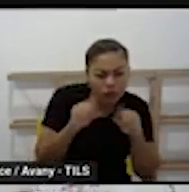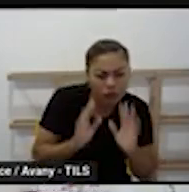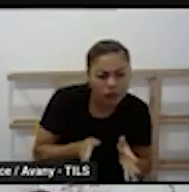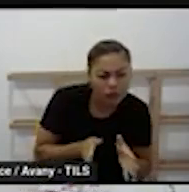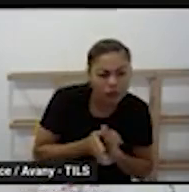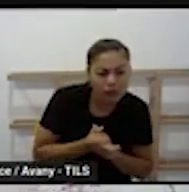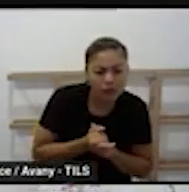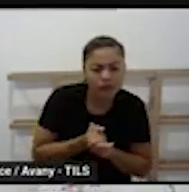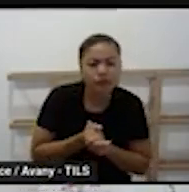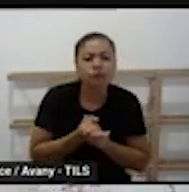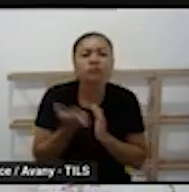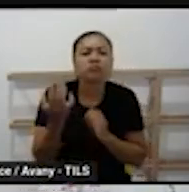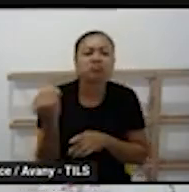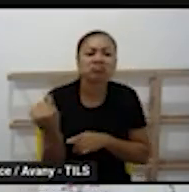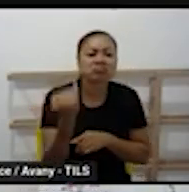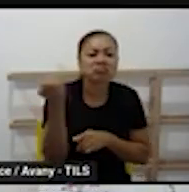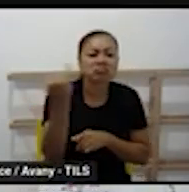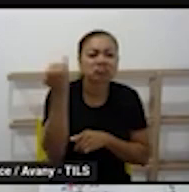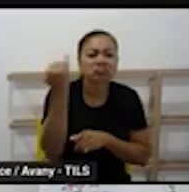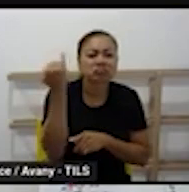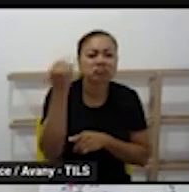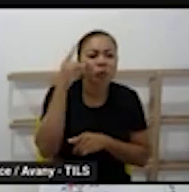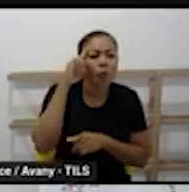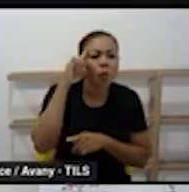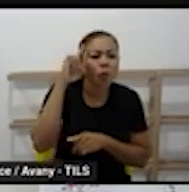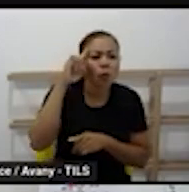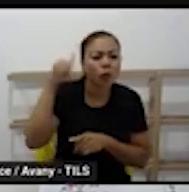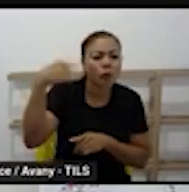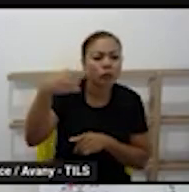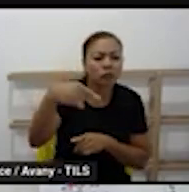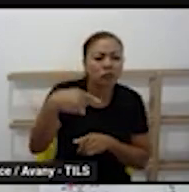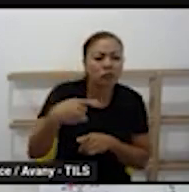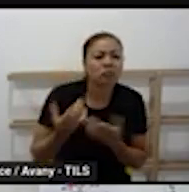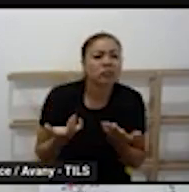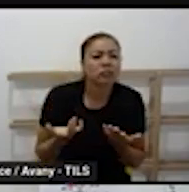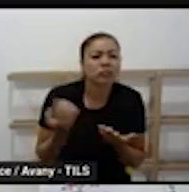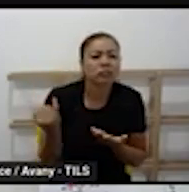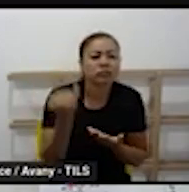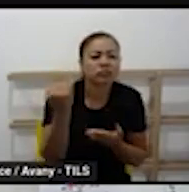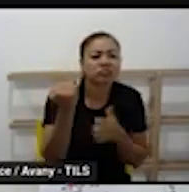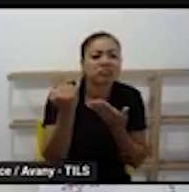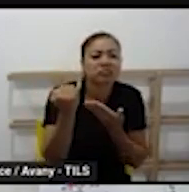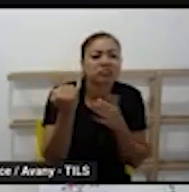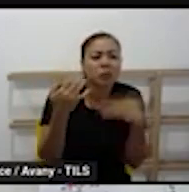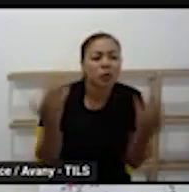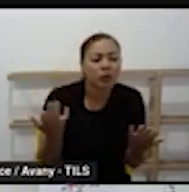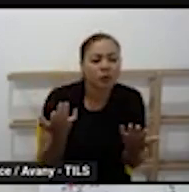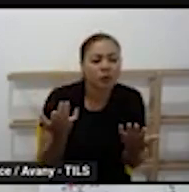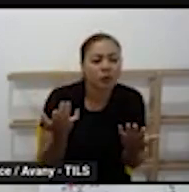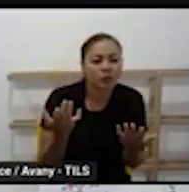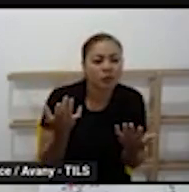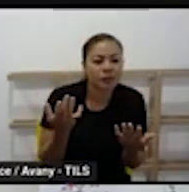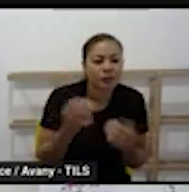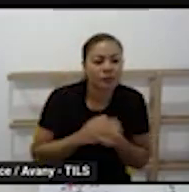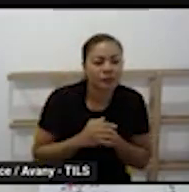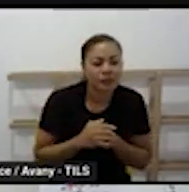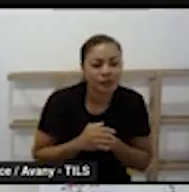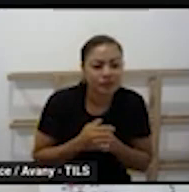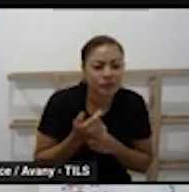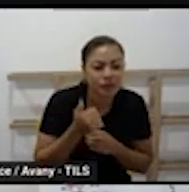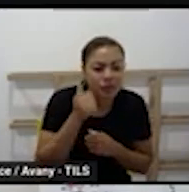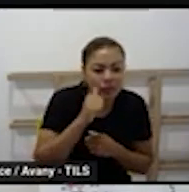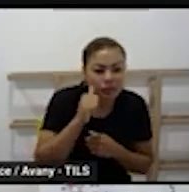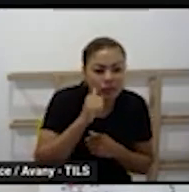Qual a importância da rotina na educação infantil? Edneia Faru, passar segurança e